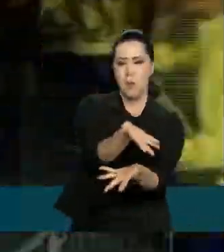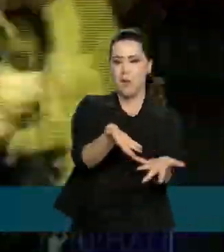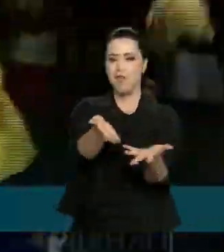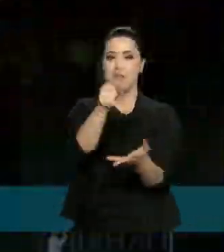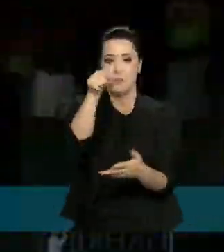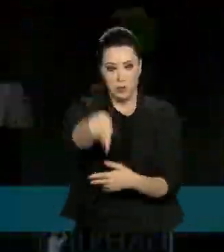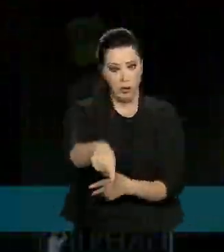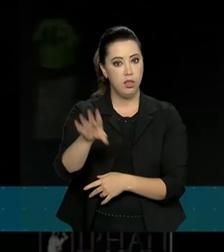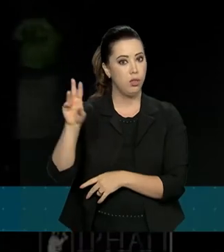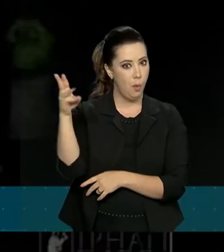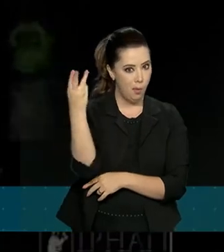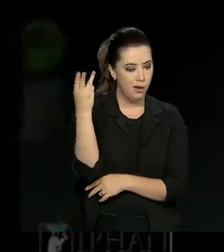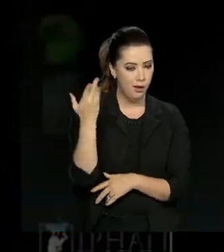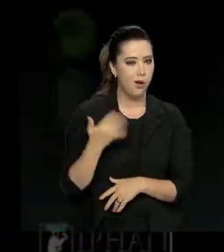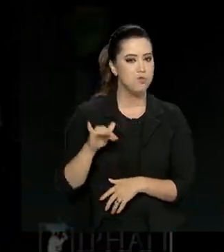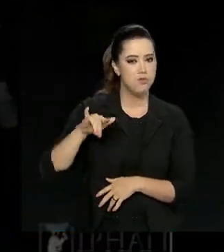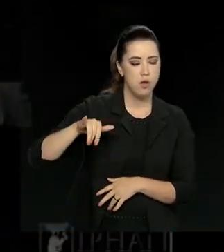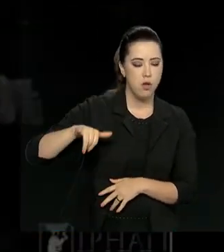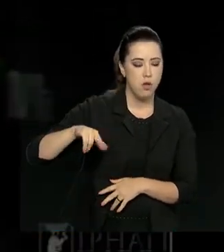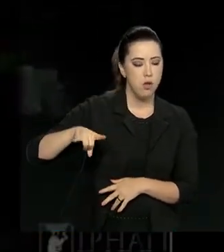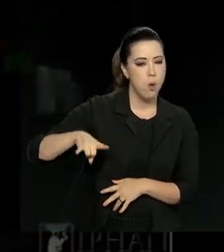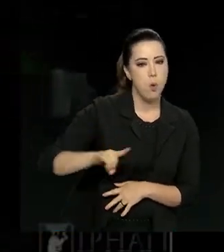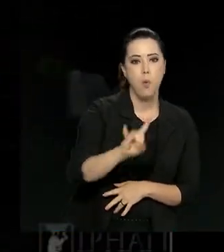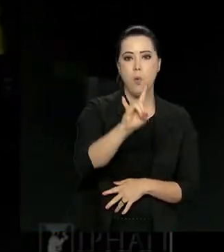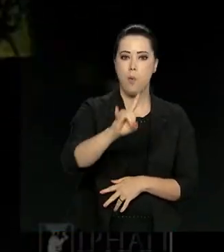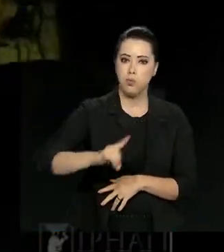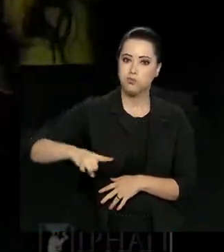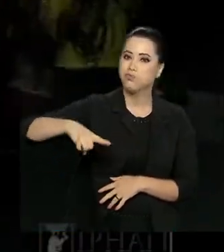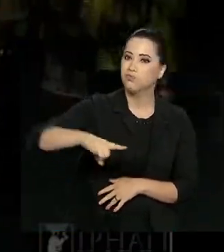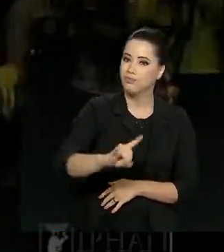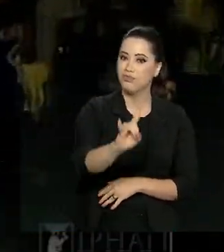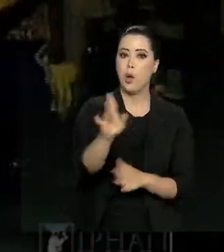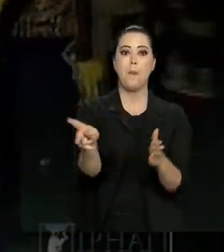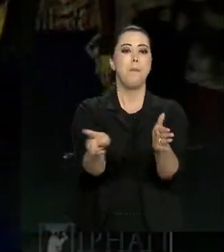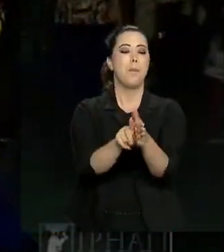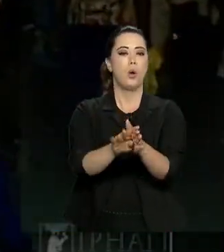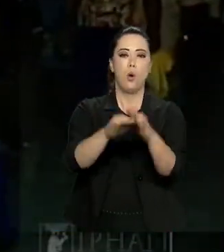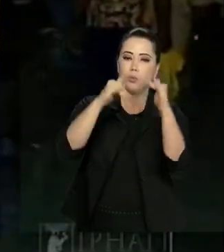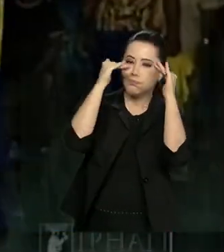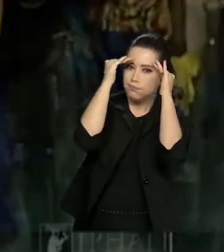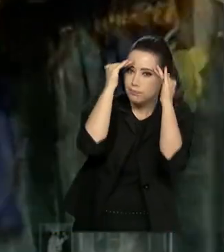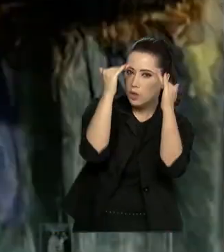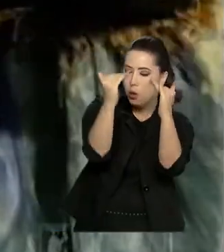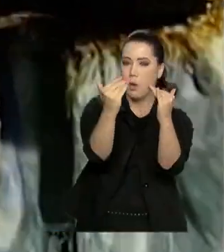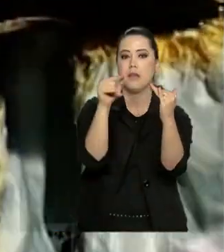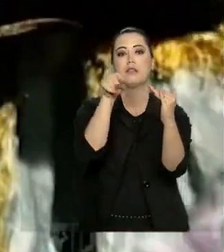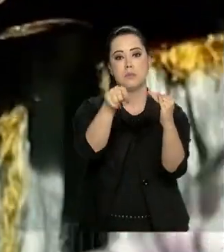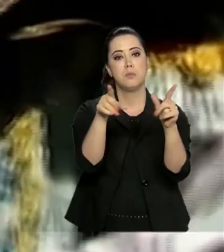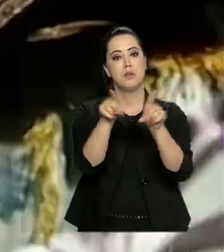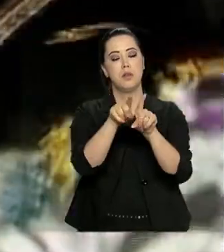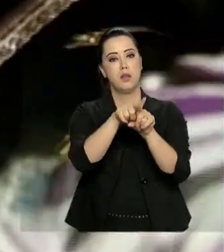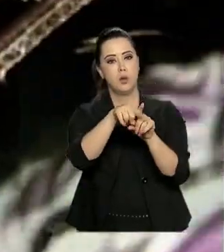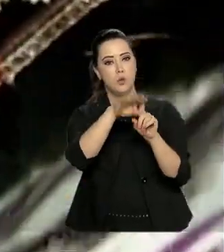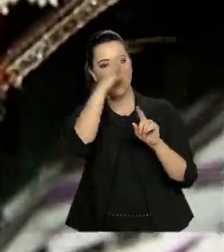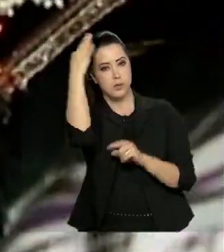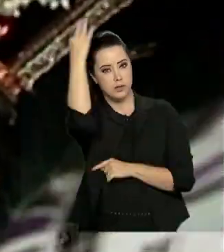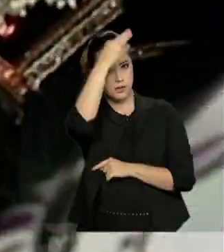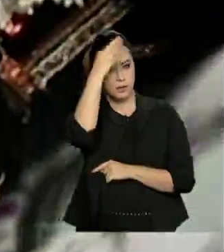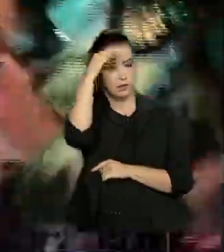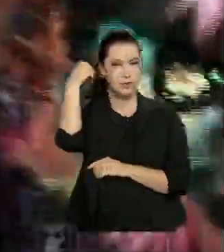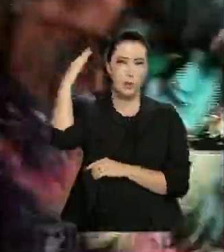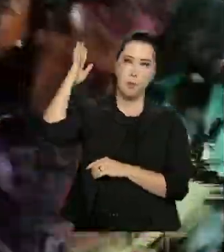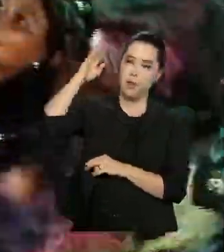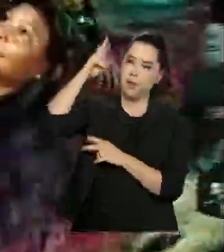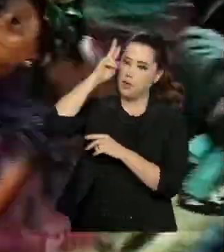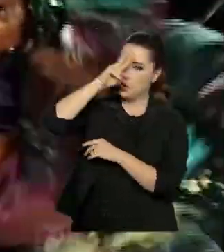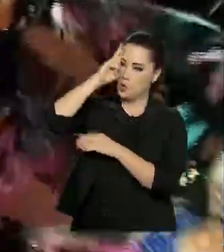local. O Bumba Melboi maranhense é uma manifestação popular de devoção aos santos e lendas da região. A